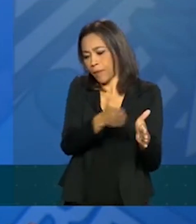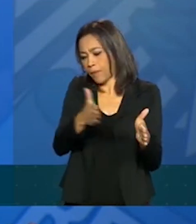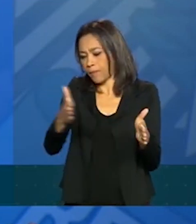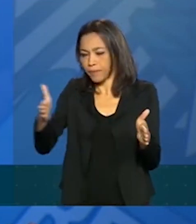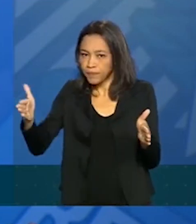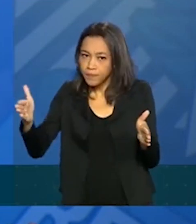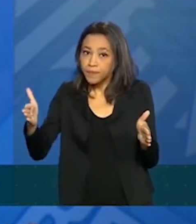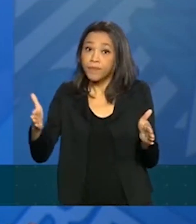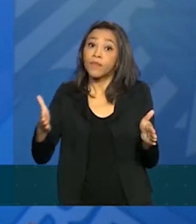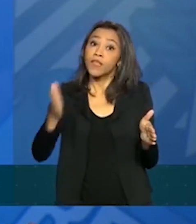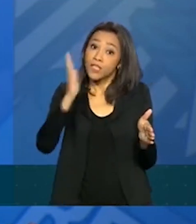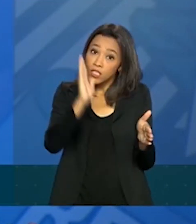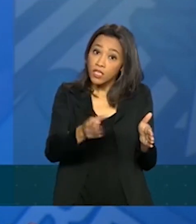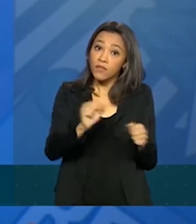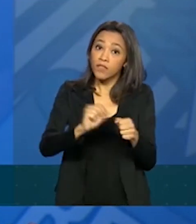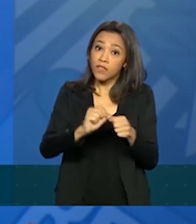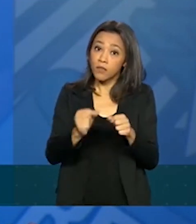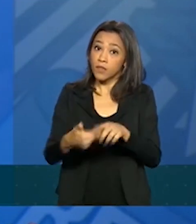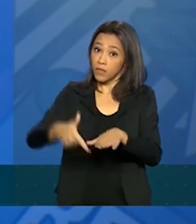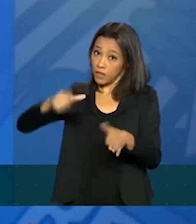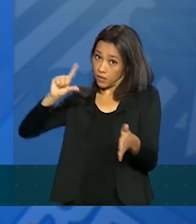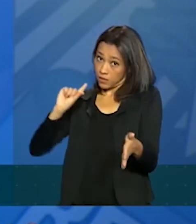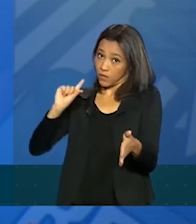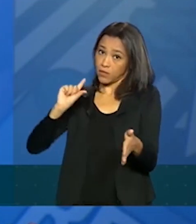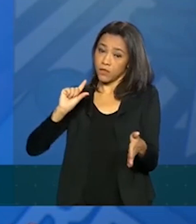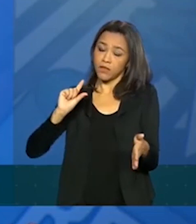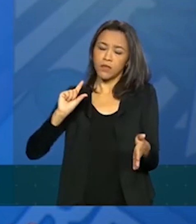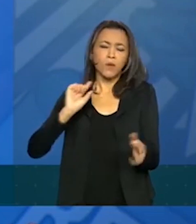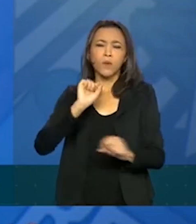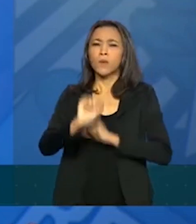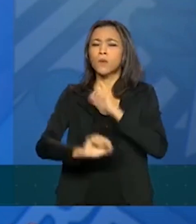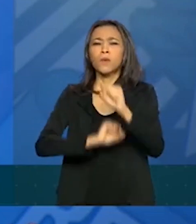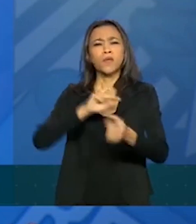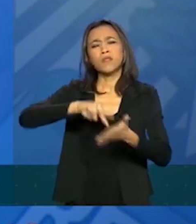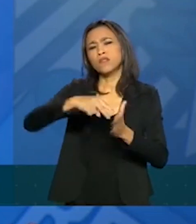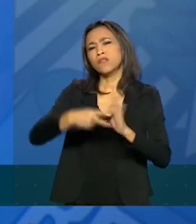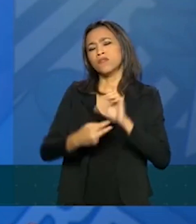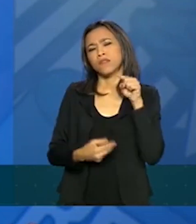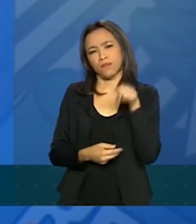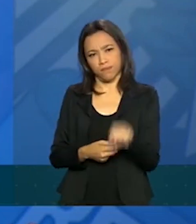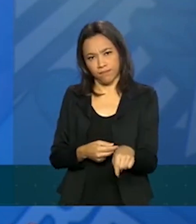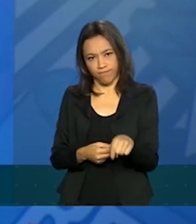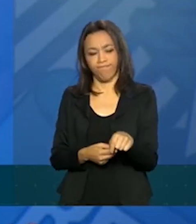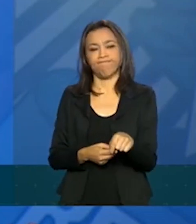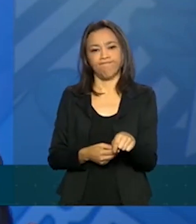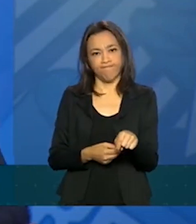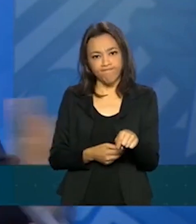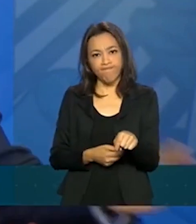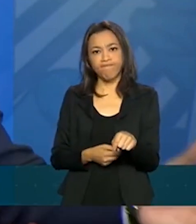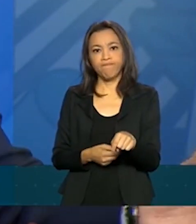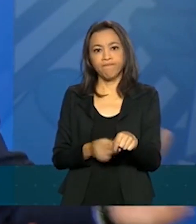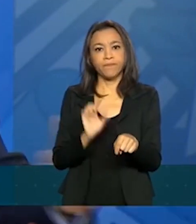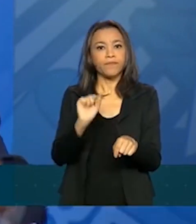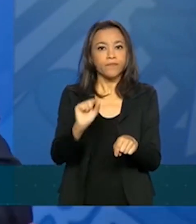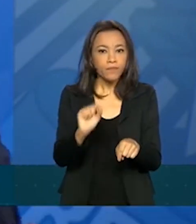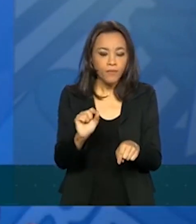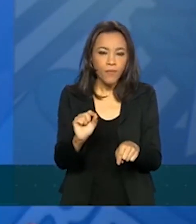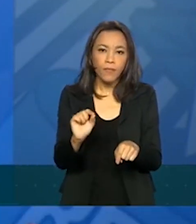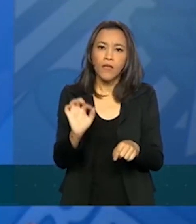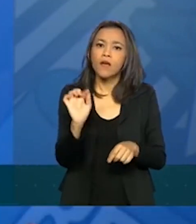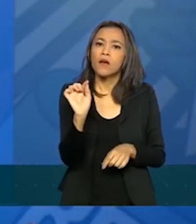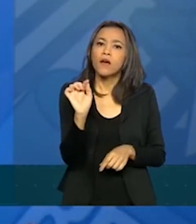anteriormente no saque imediato. O que significa isso? Significa que uma ideia que